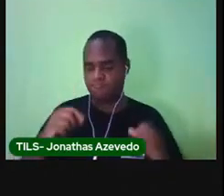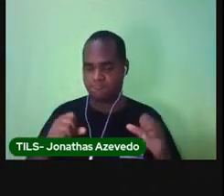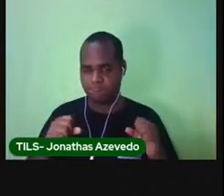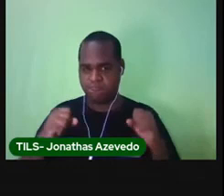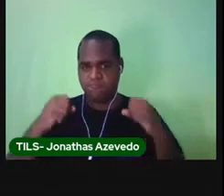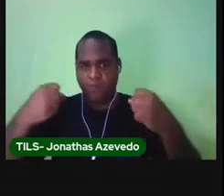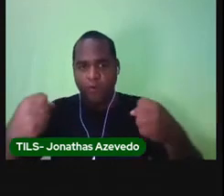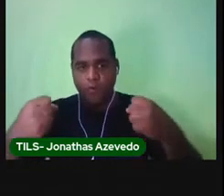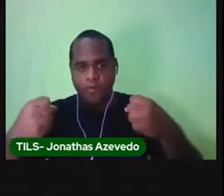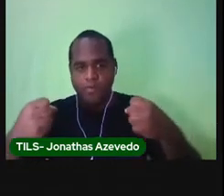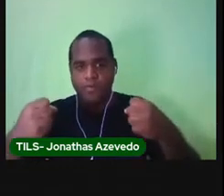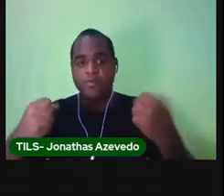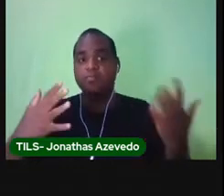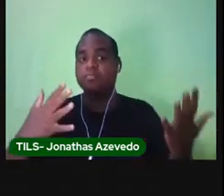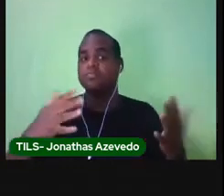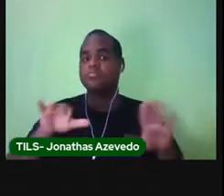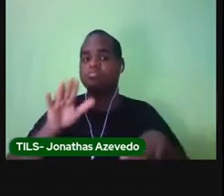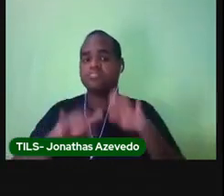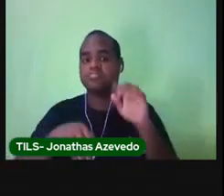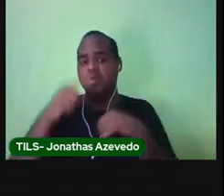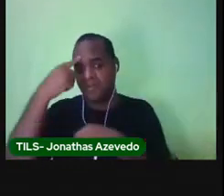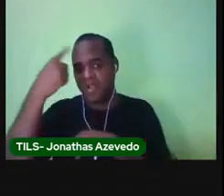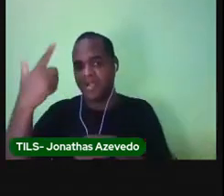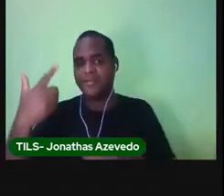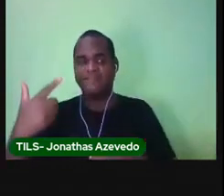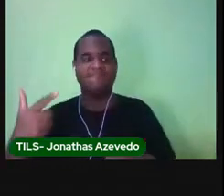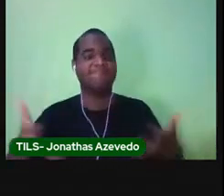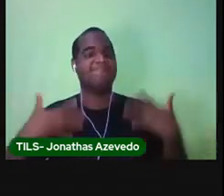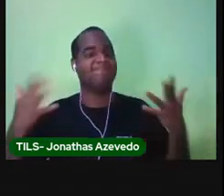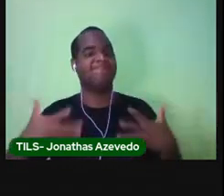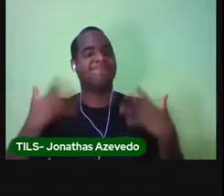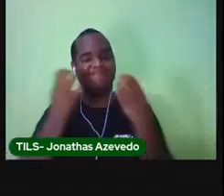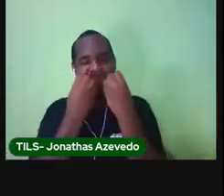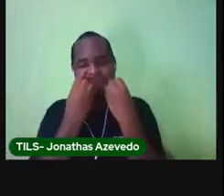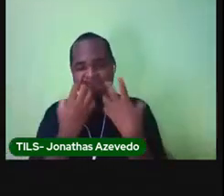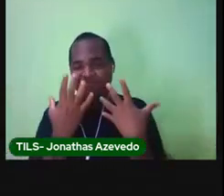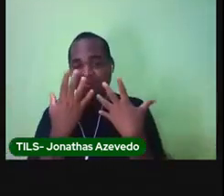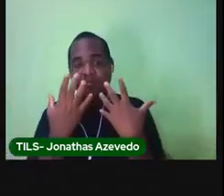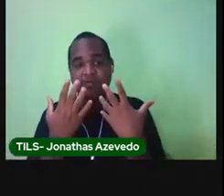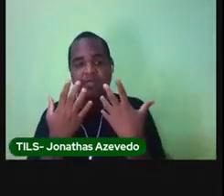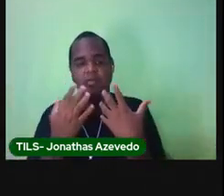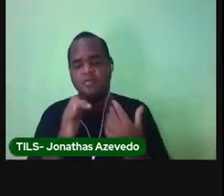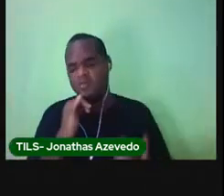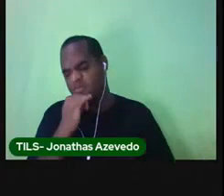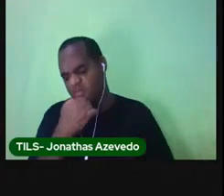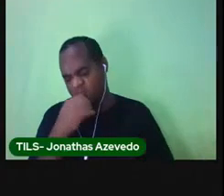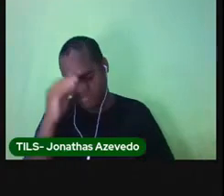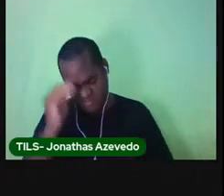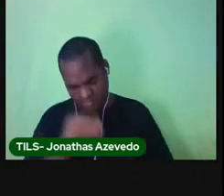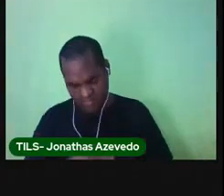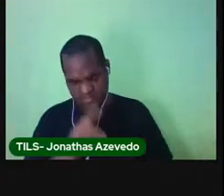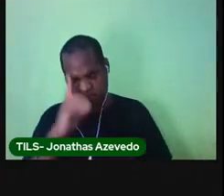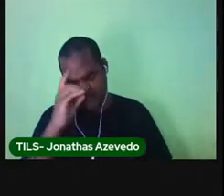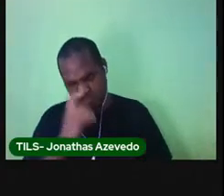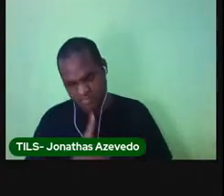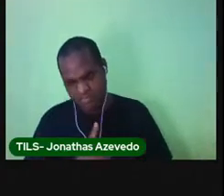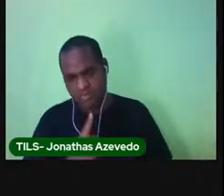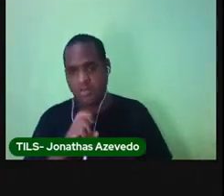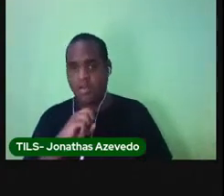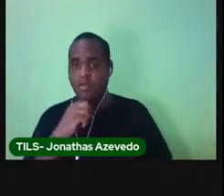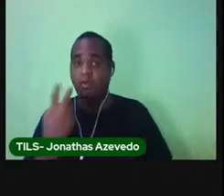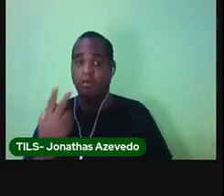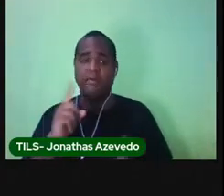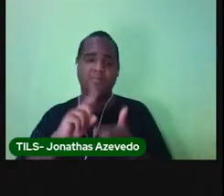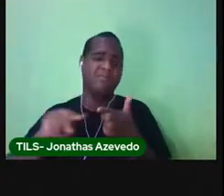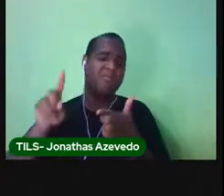fosse uma injeção de alegria na gente. Quando a gente está assim meio tristinho, ou está com